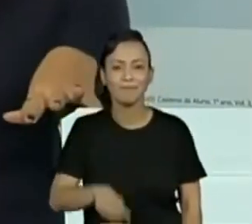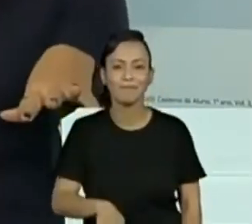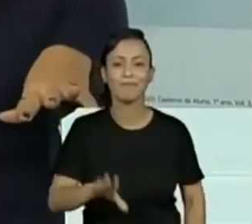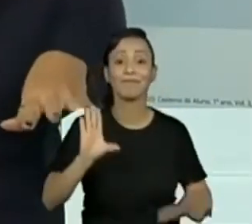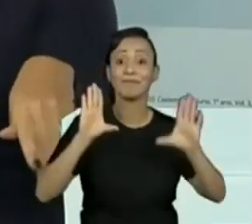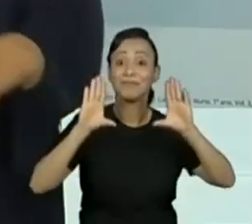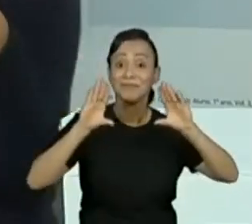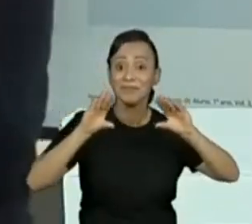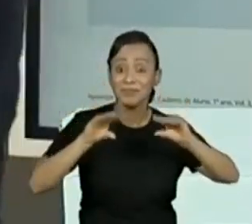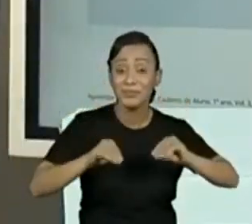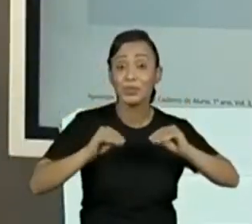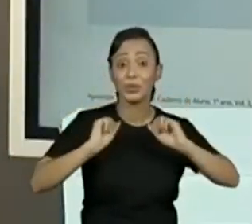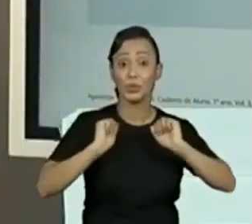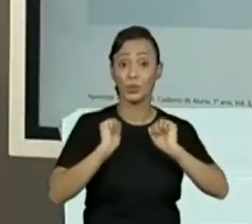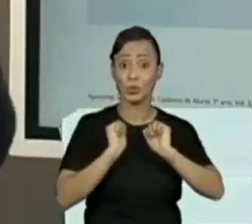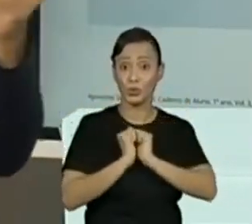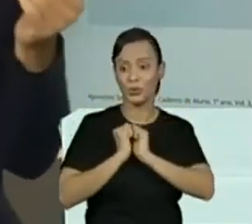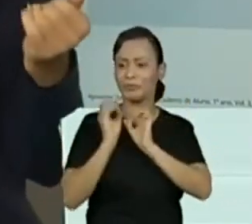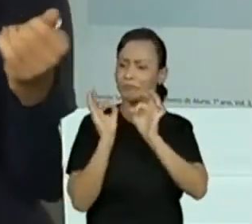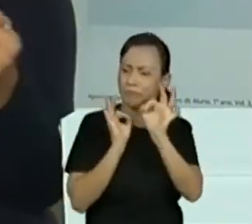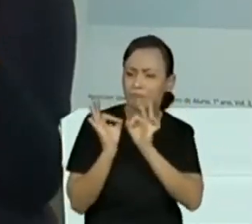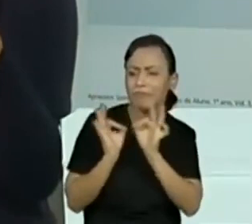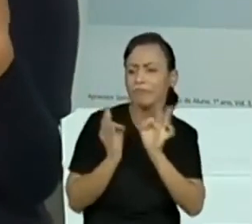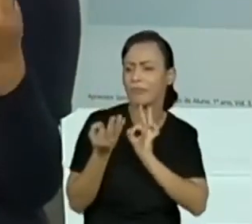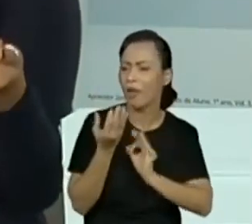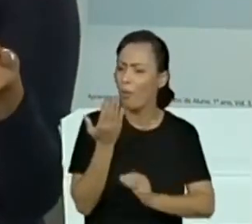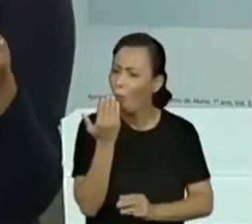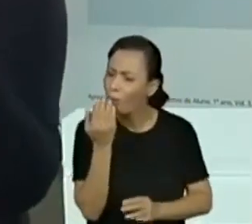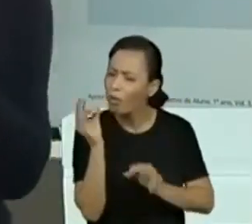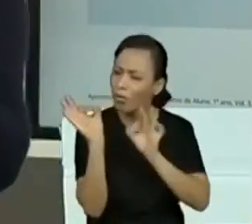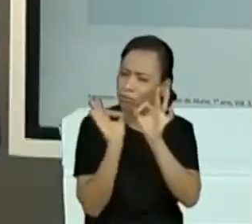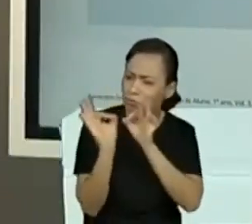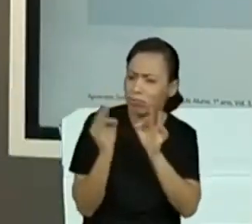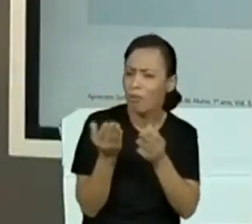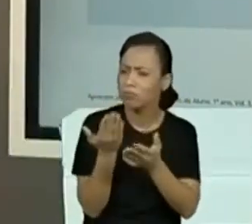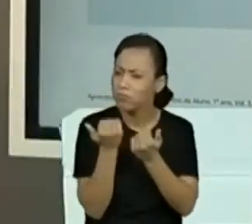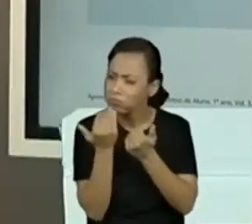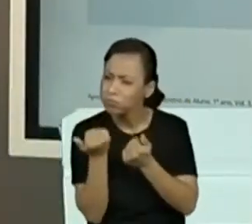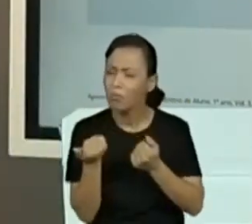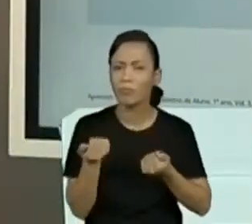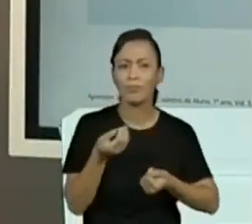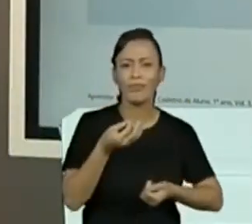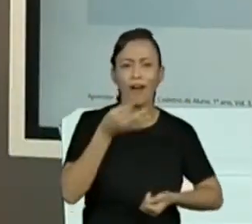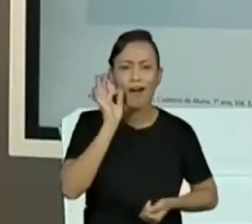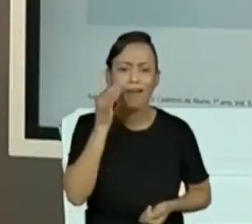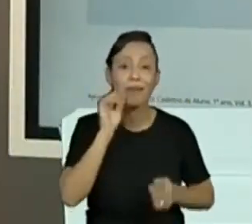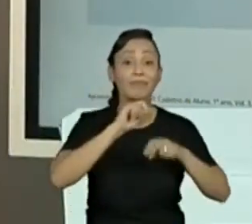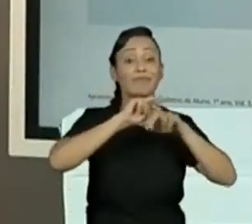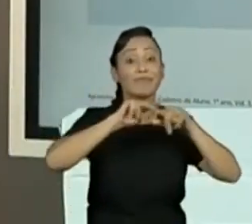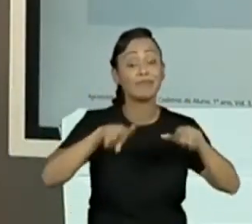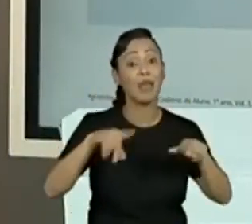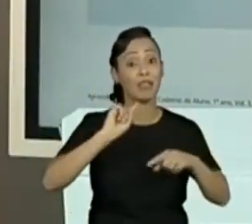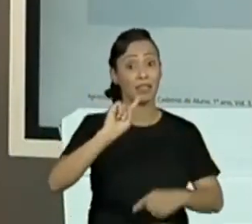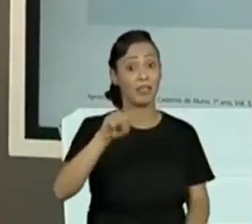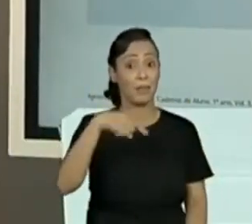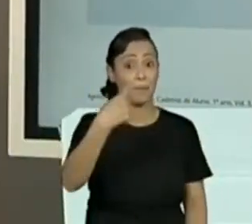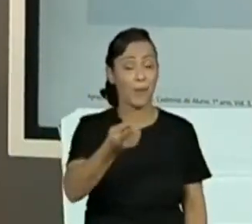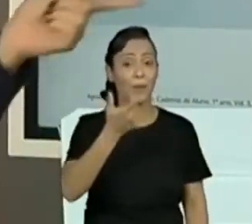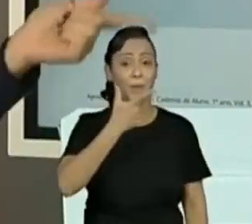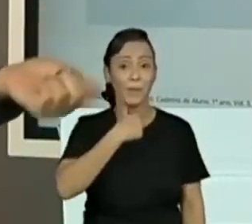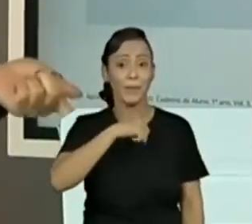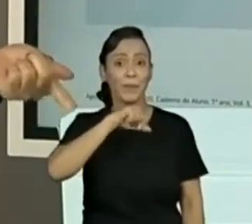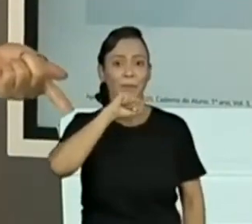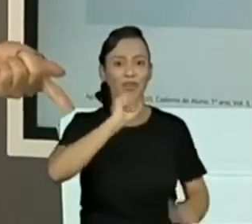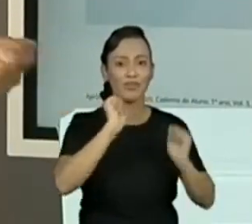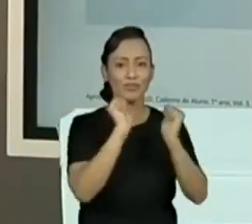eles faziam as coisas ali, café da manhã, almoço, jantar. Depois a gente começou, né? O pai deles brincou com eles,